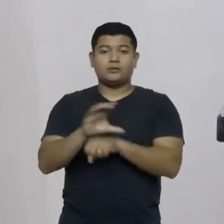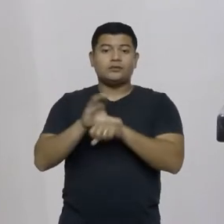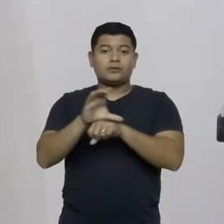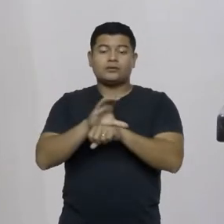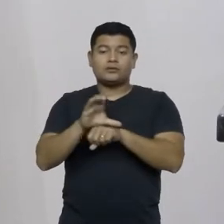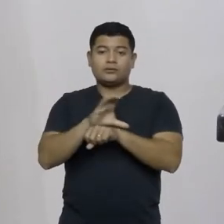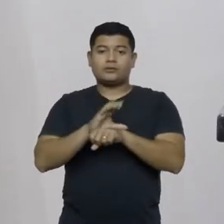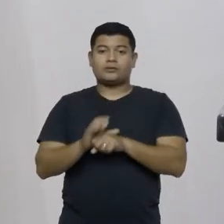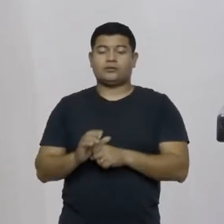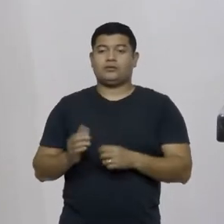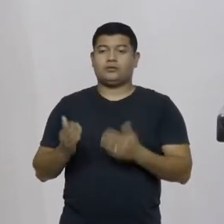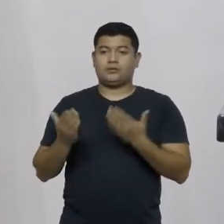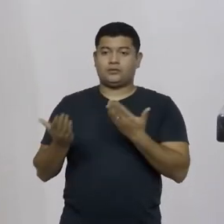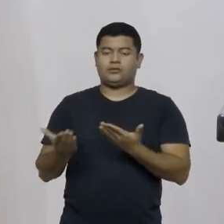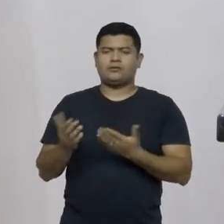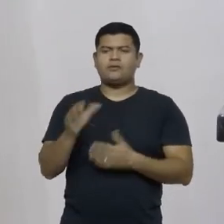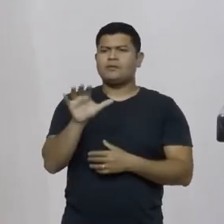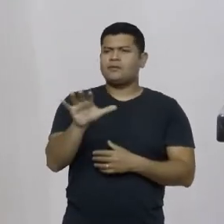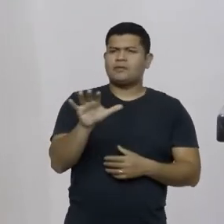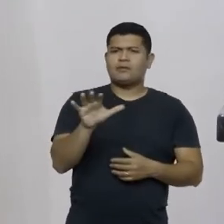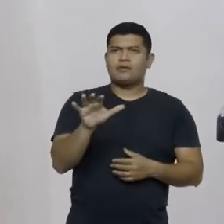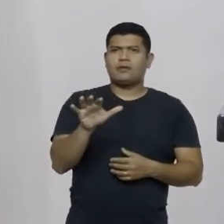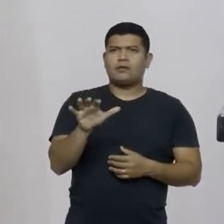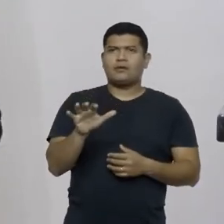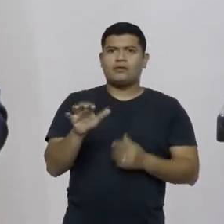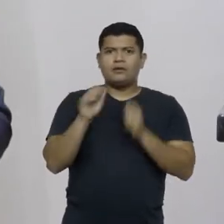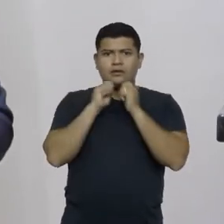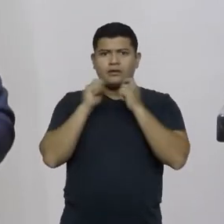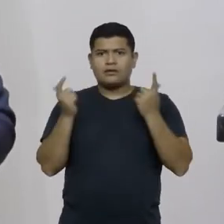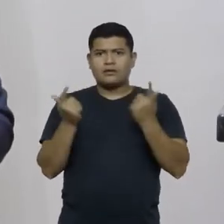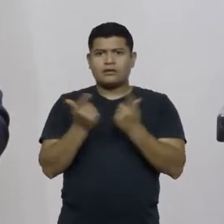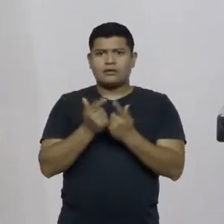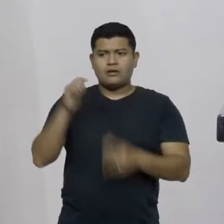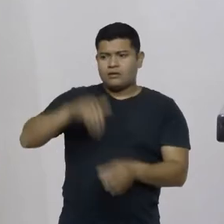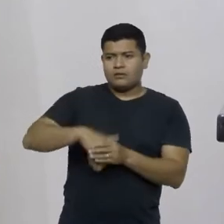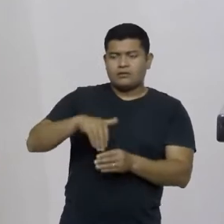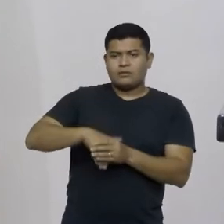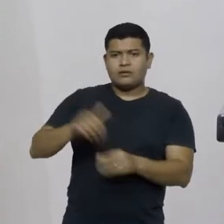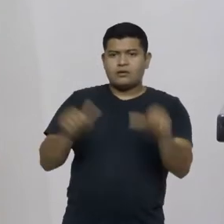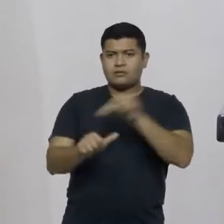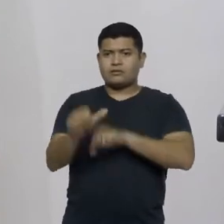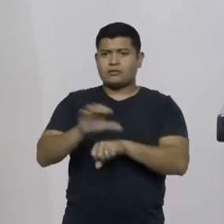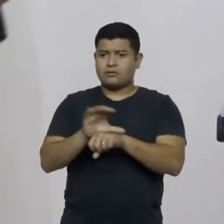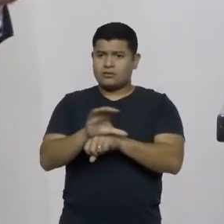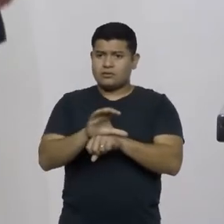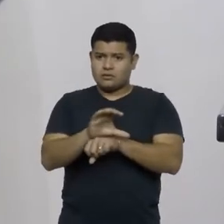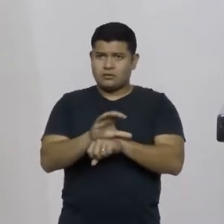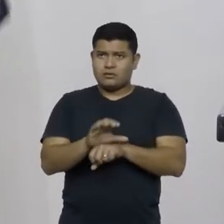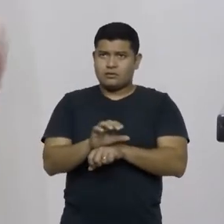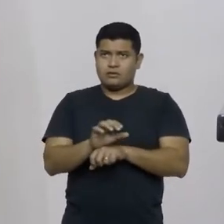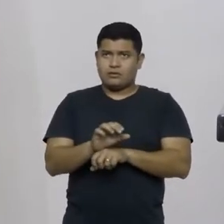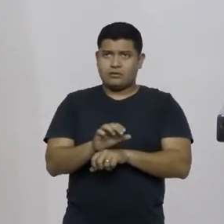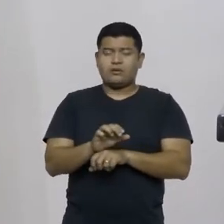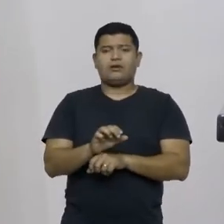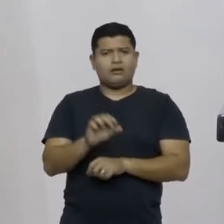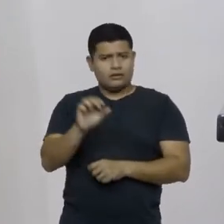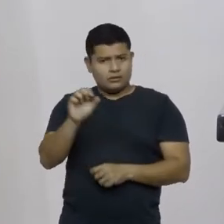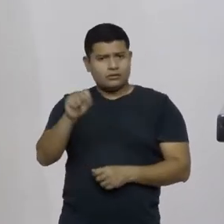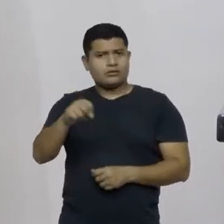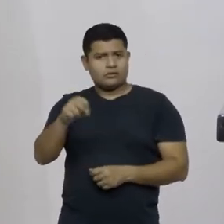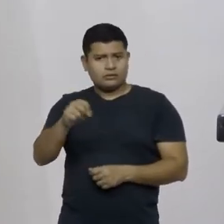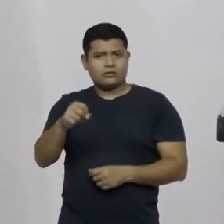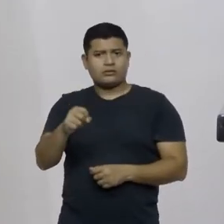da república mas espera aí assembleia legislativa votando mudança na constituição da república isso exatamente as